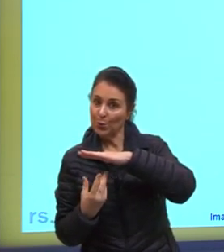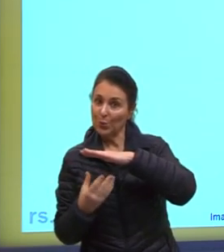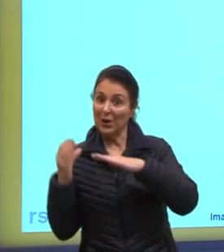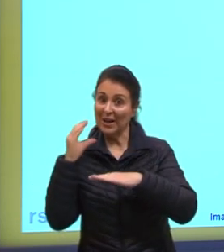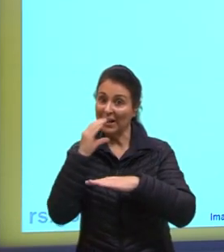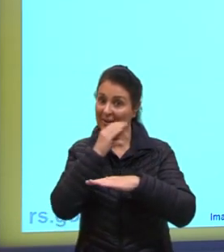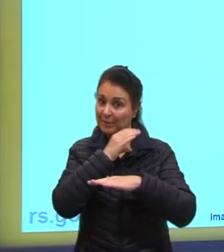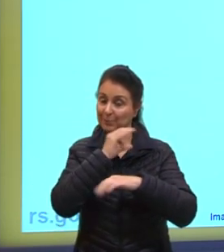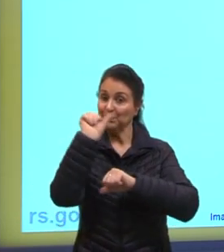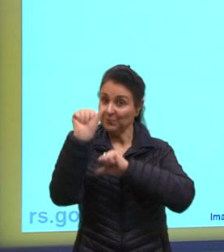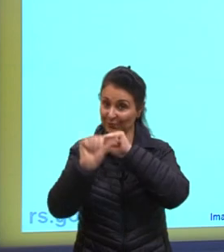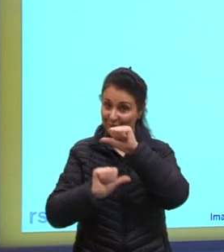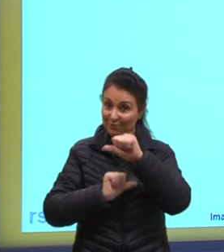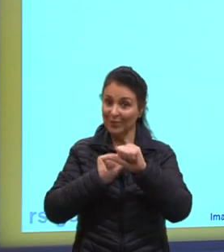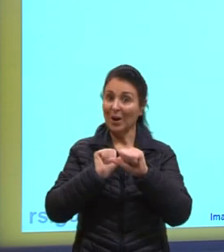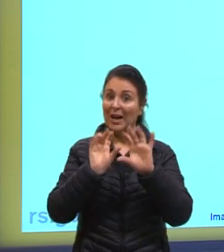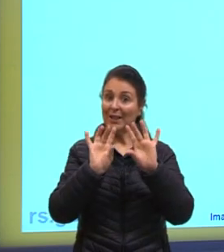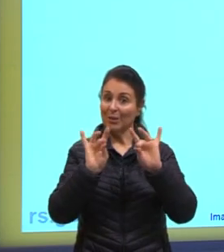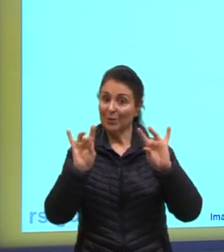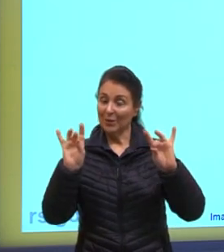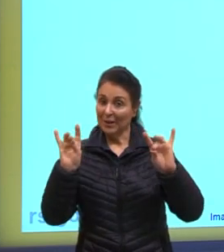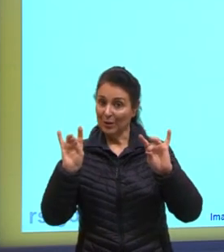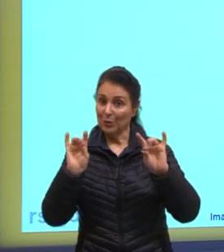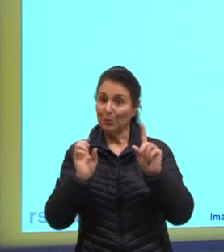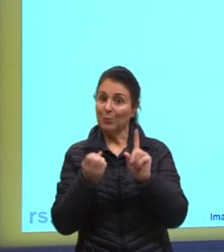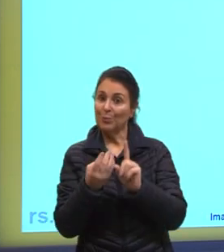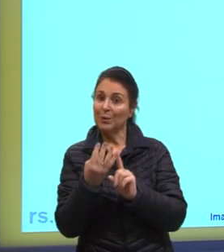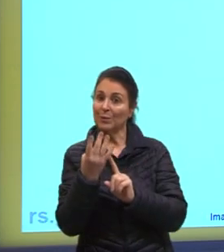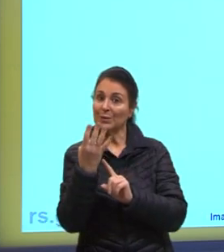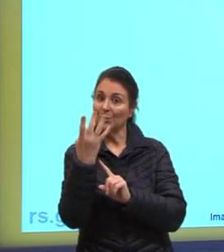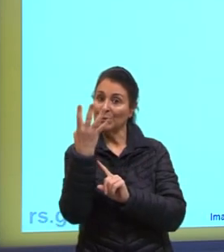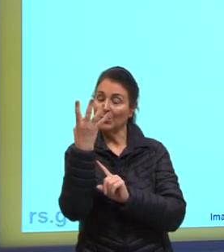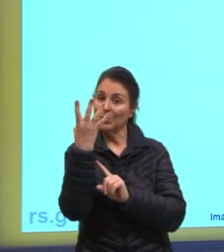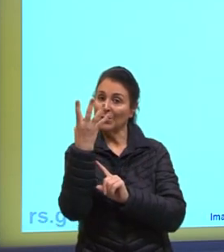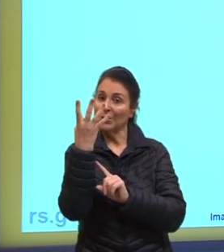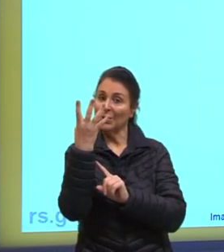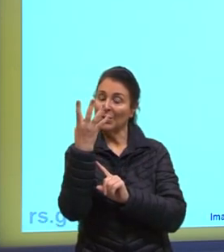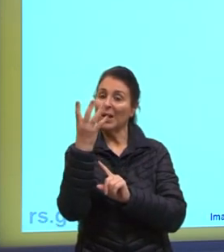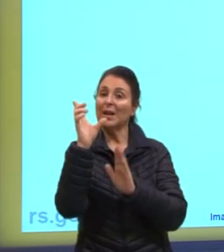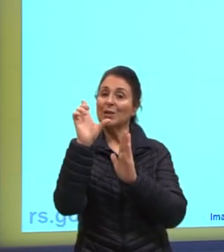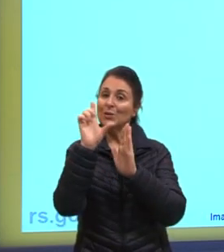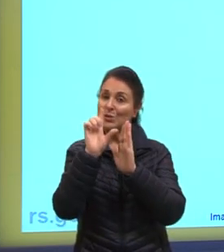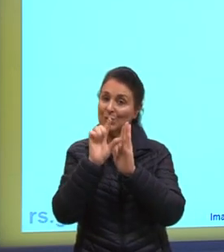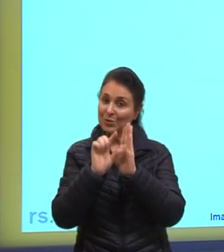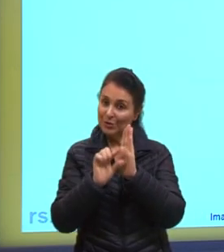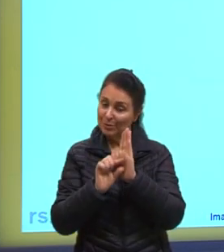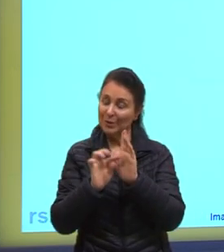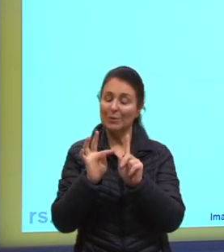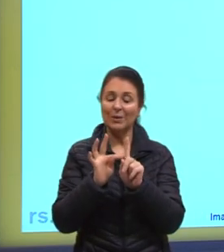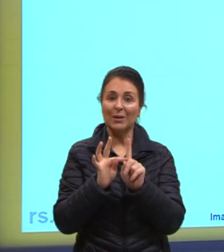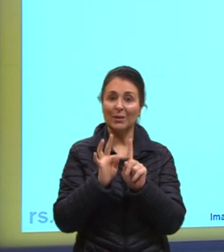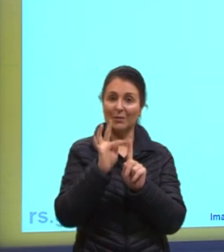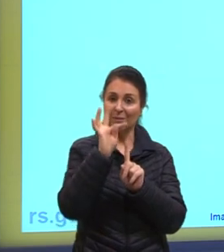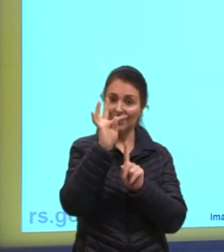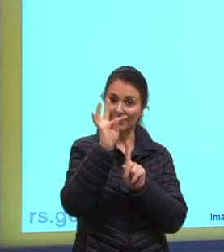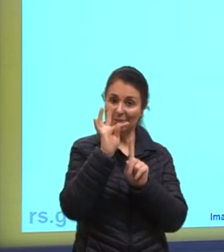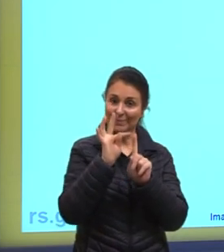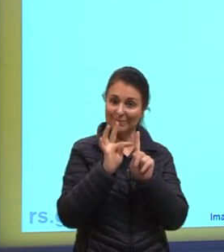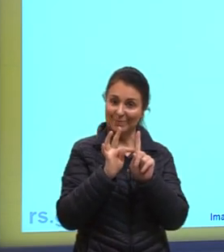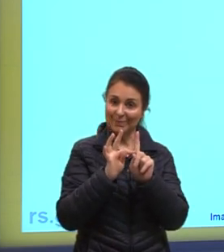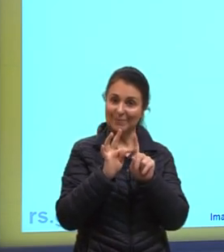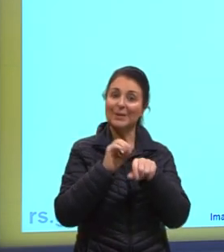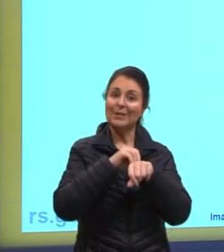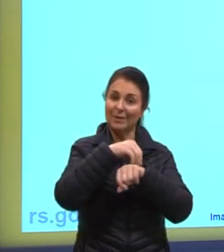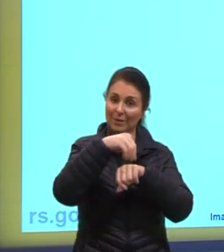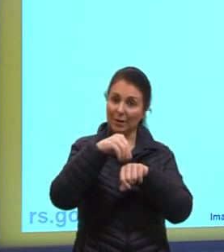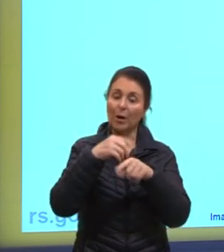passa do líquido para o gasoso, o que elas querem, na verdade, é reduzir, né? Essa temperatura que elas estão sofrendo ali. Porque elas não